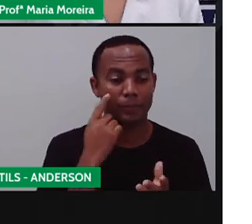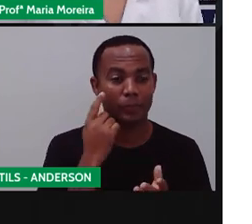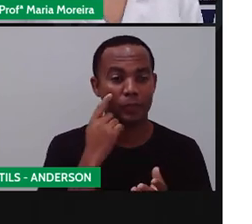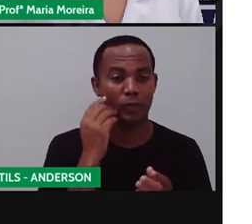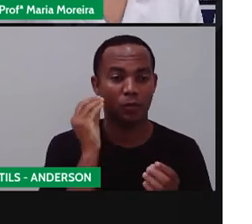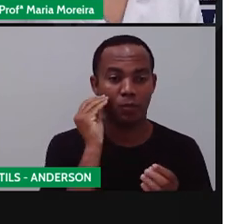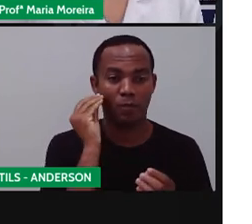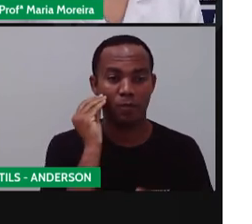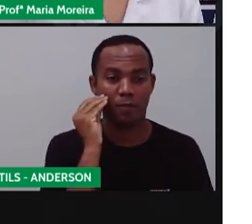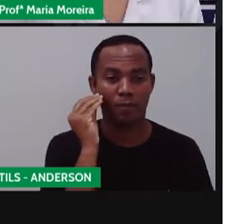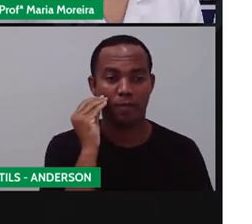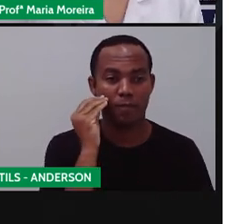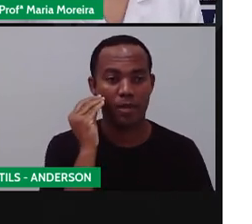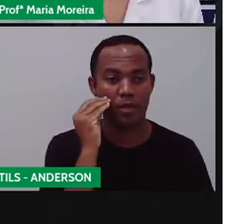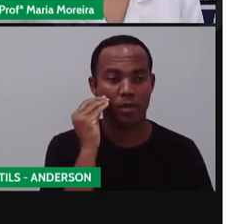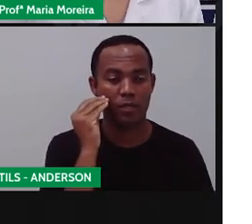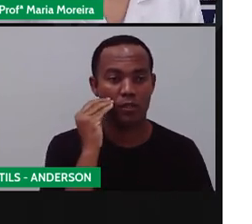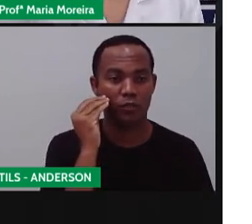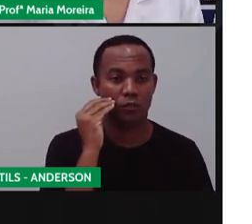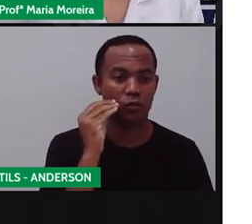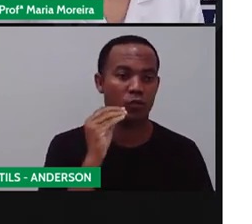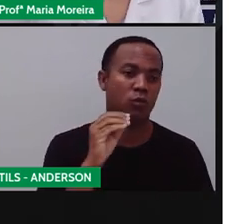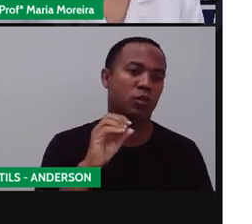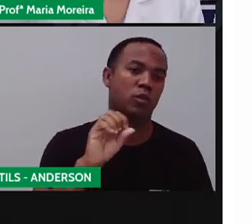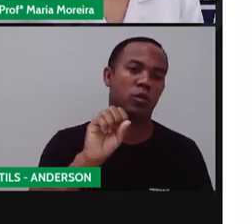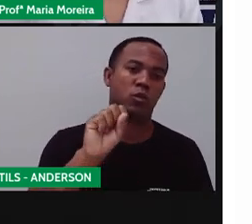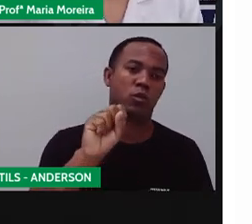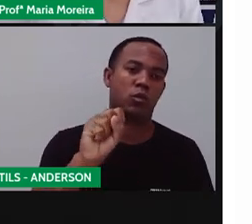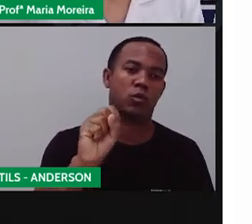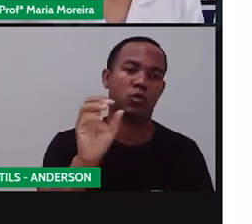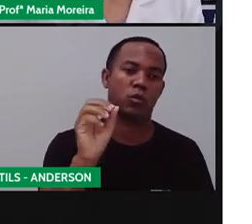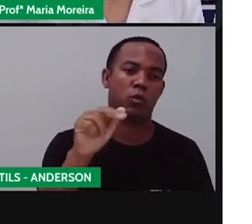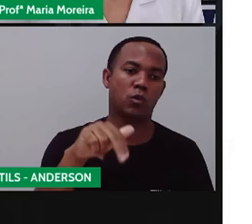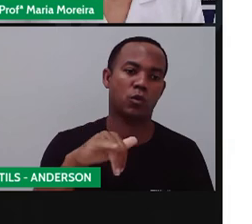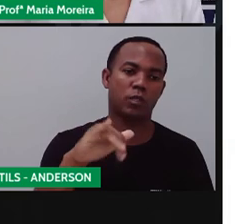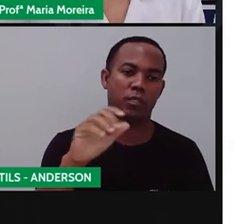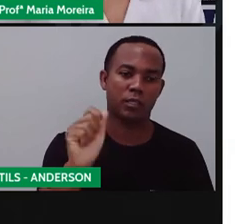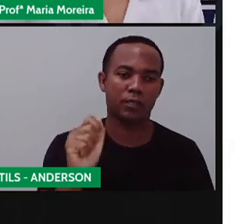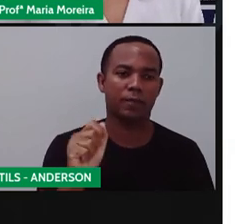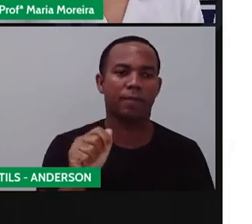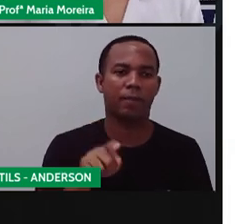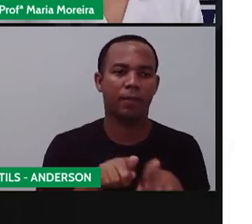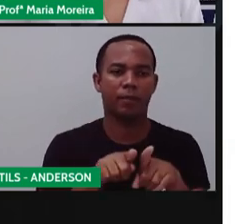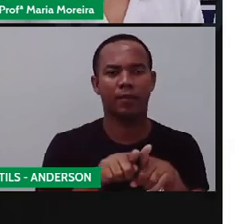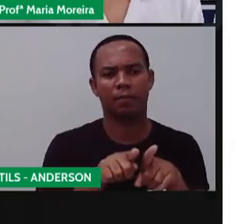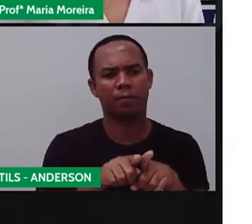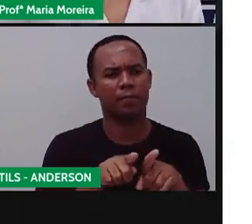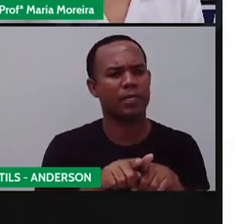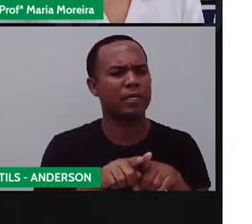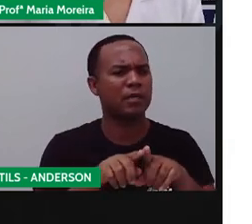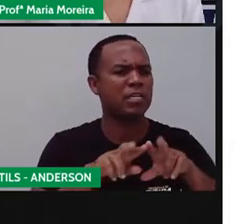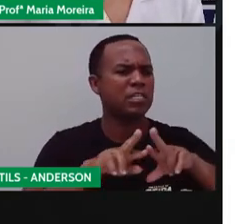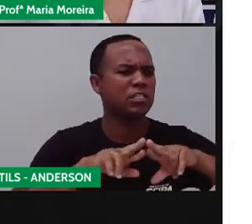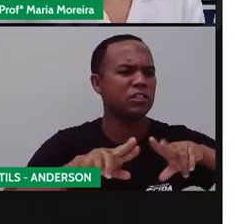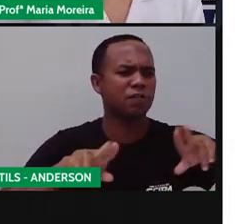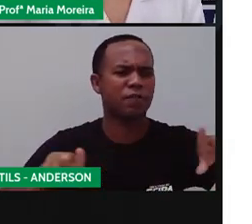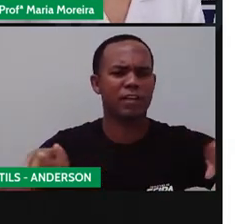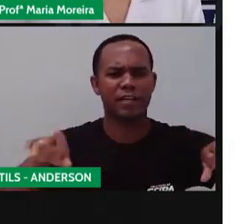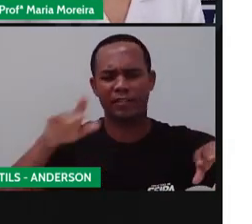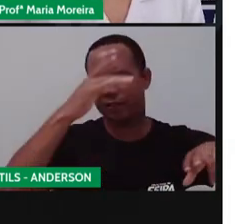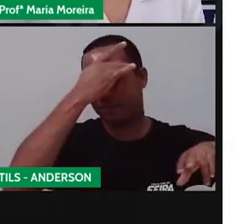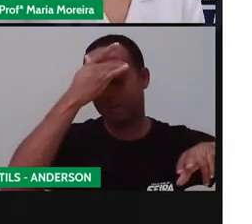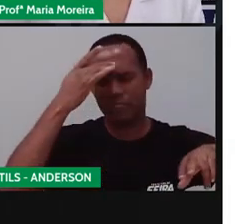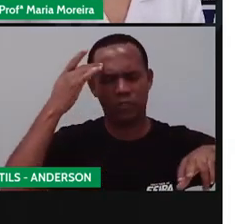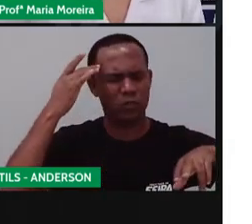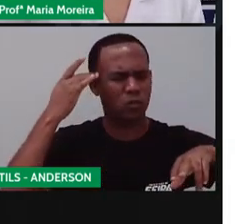um beijo, meu amor, para você que está aí assistindo a nossa aula. É um prazer ter você aqui. O Wendel Rodrigues, também. Não é a primeira